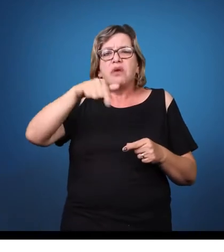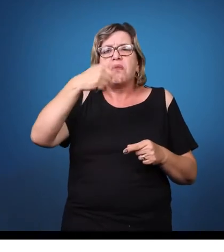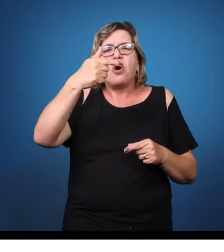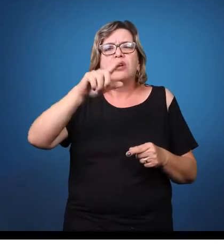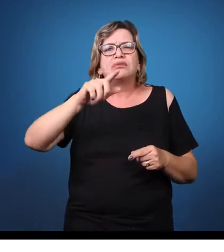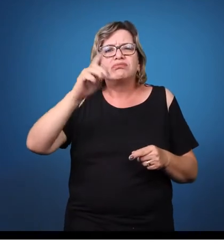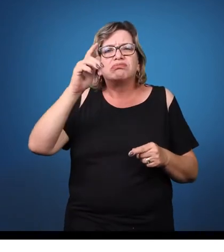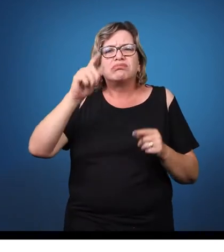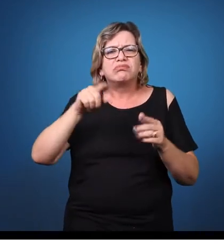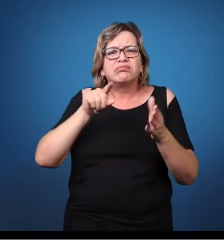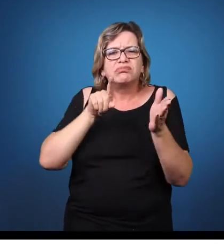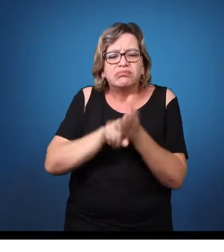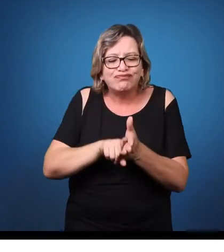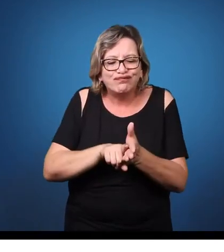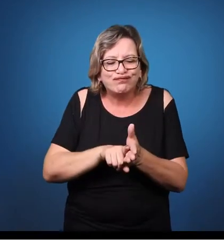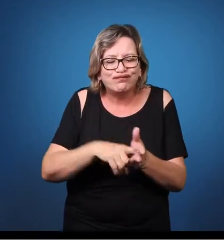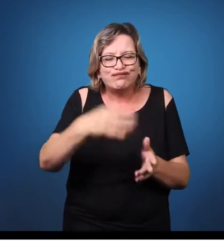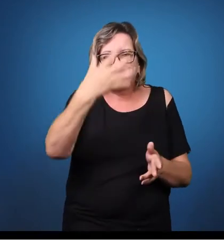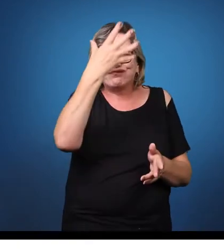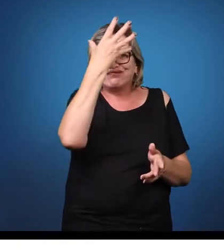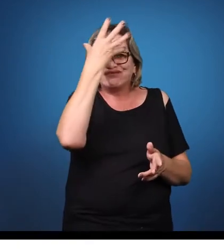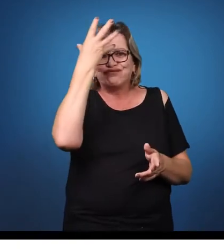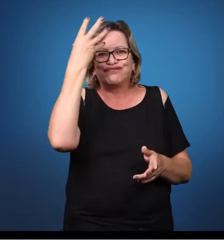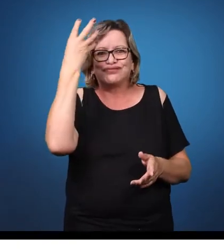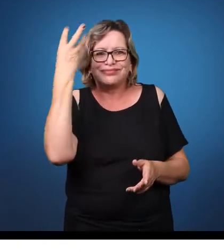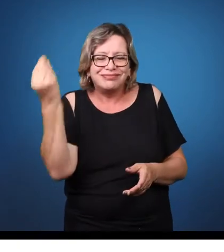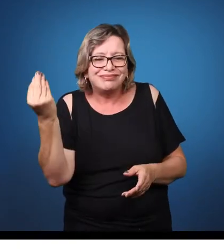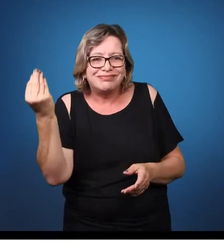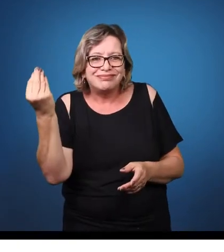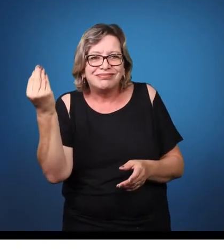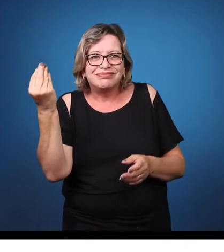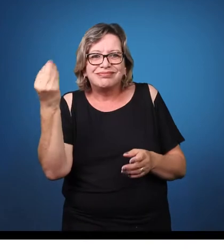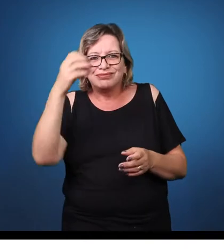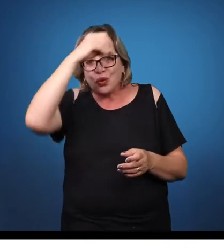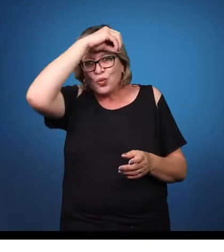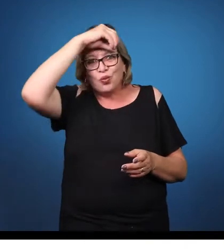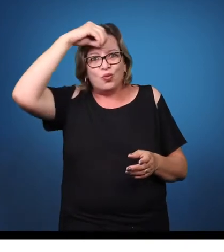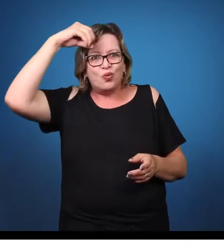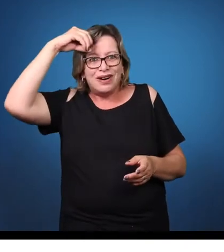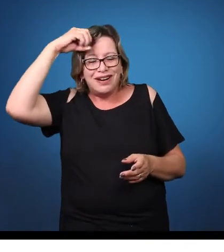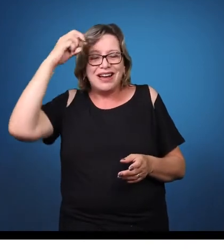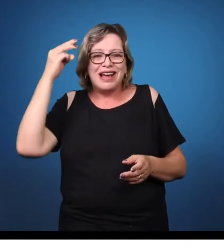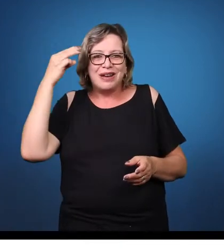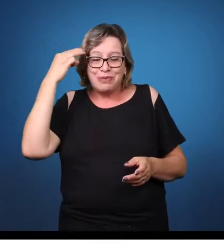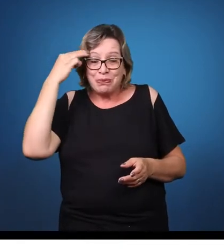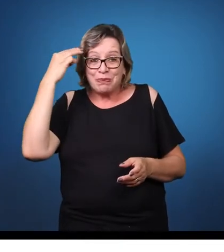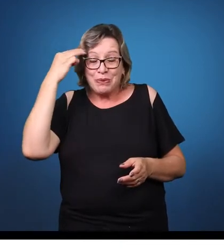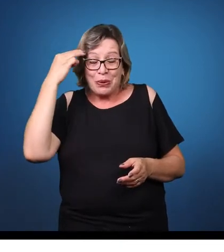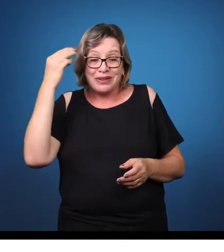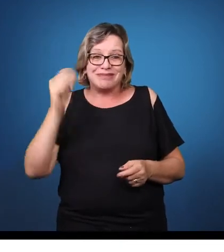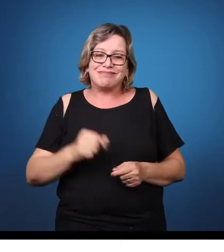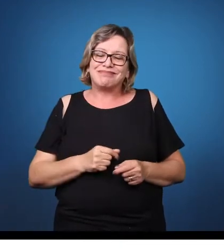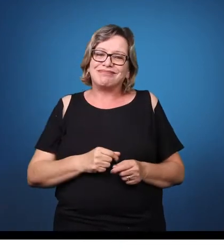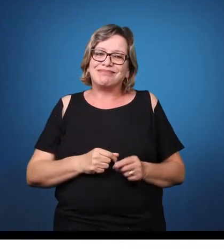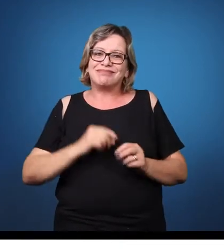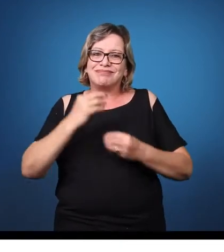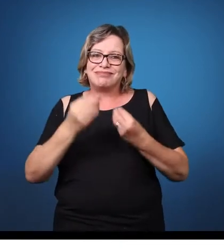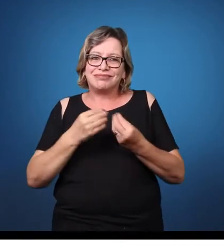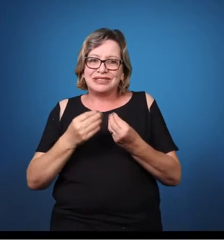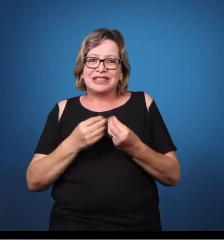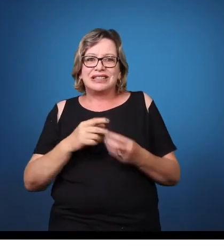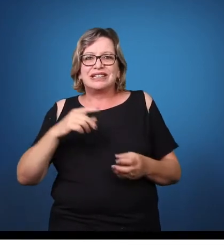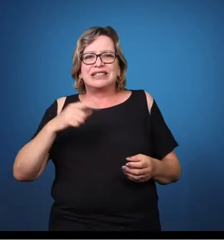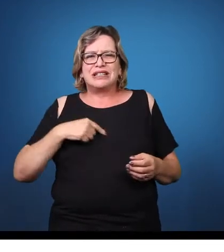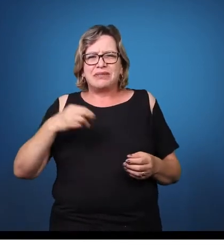a memória de trabalho, a memória de longo prazo, sofre alterações, assim como na questão da atenção,